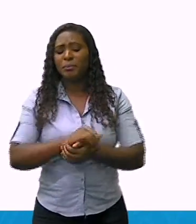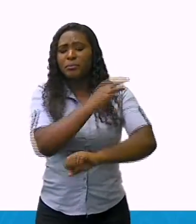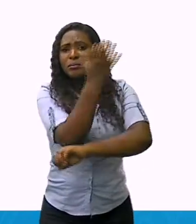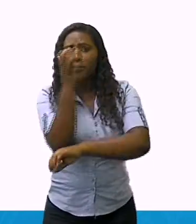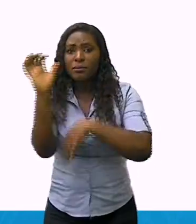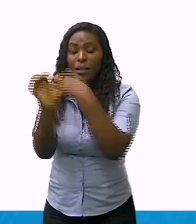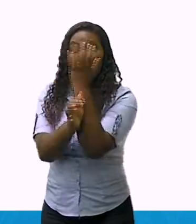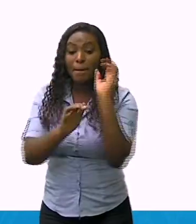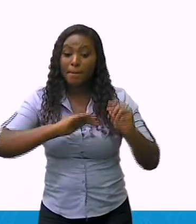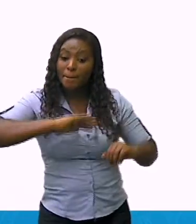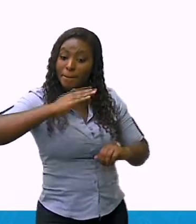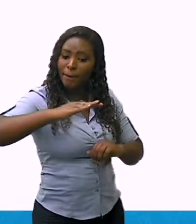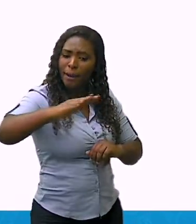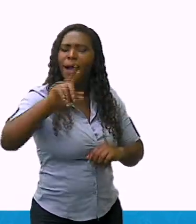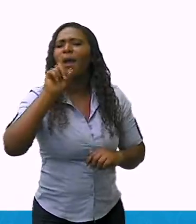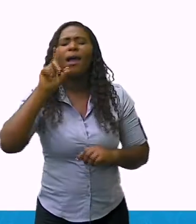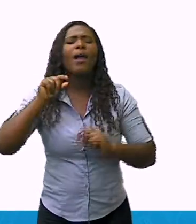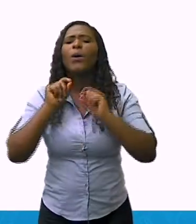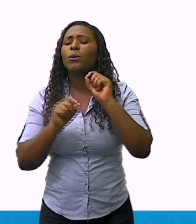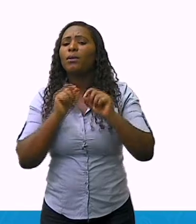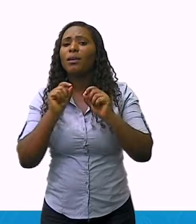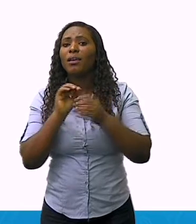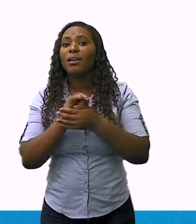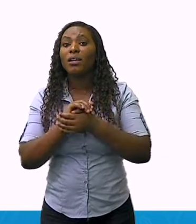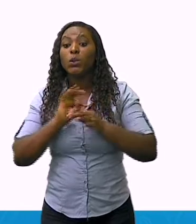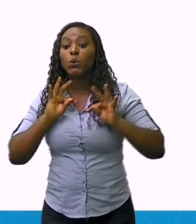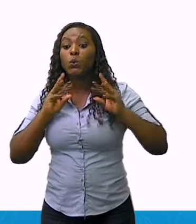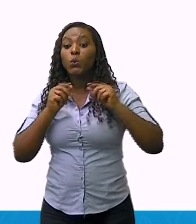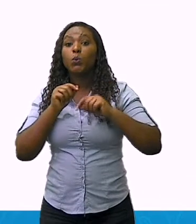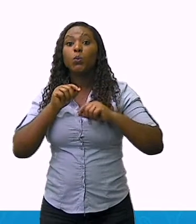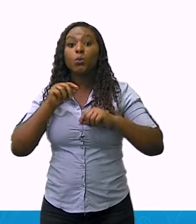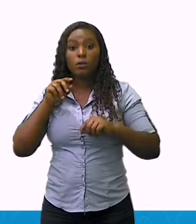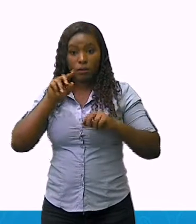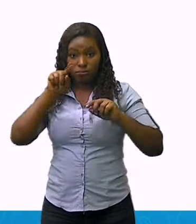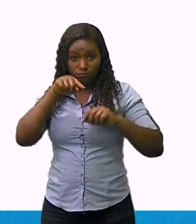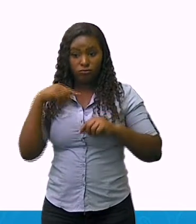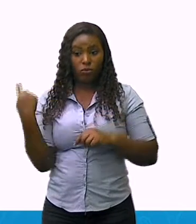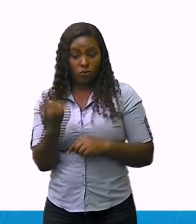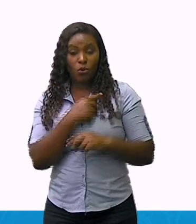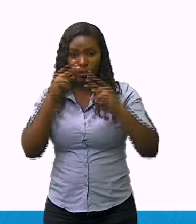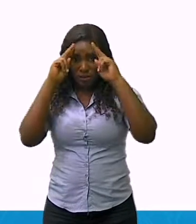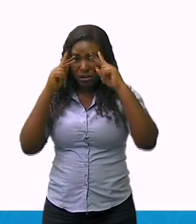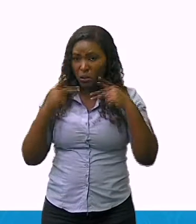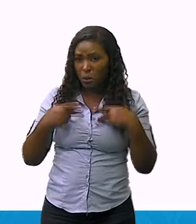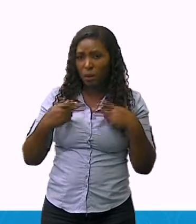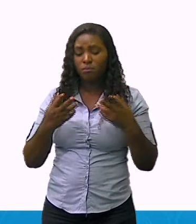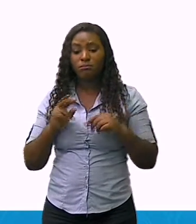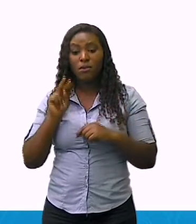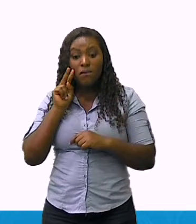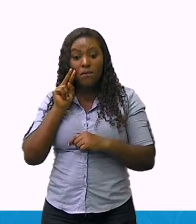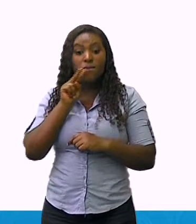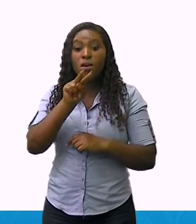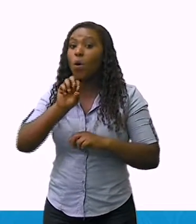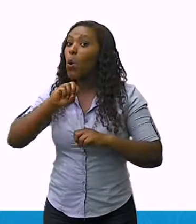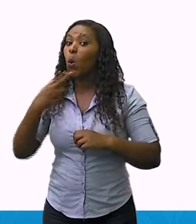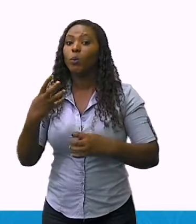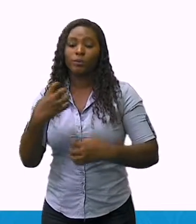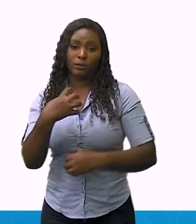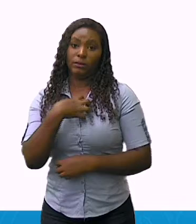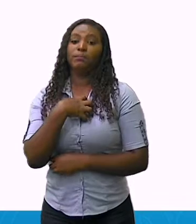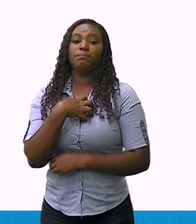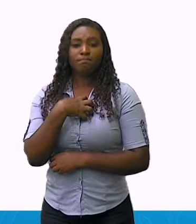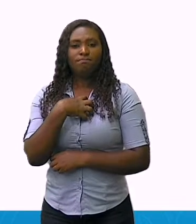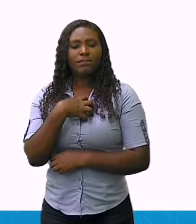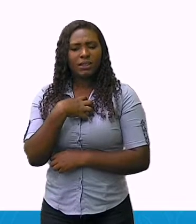o que a nossa visão alcança e que podemos, de alguma forma, sentir. Desse jeito,